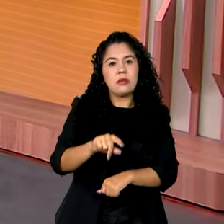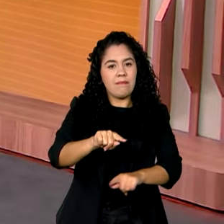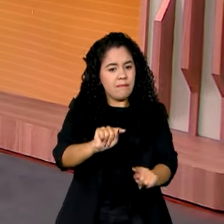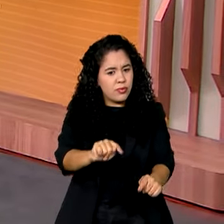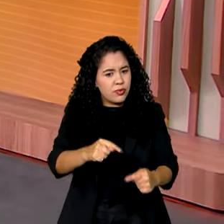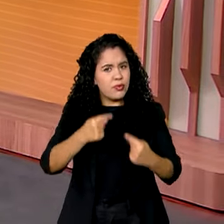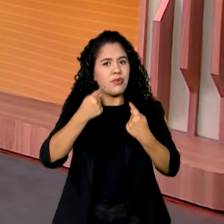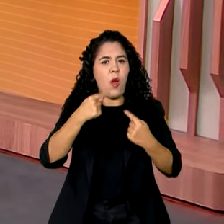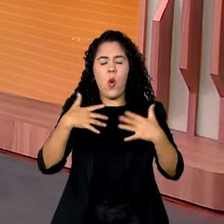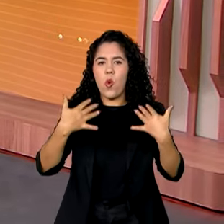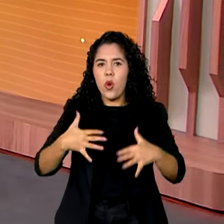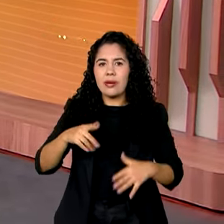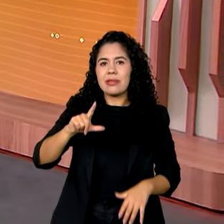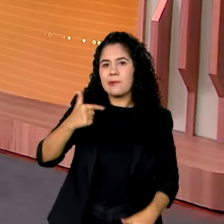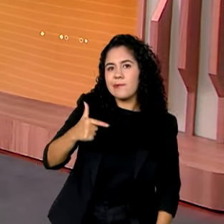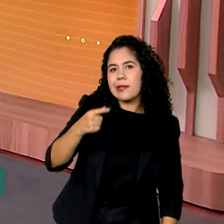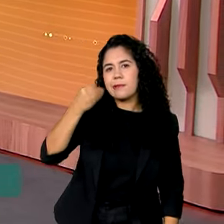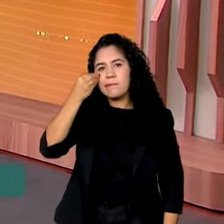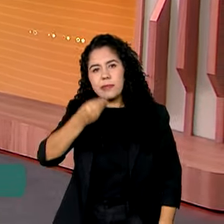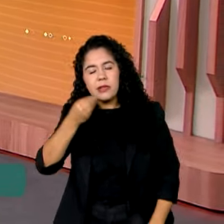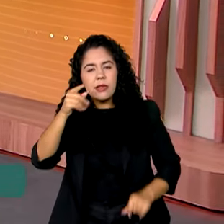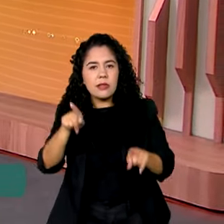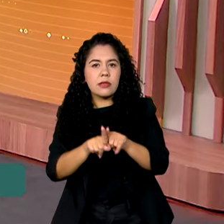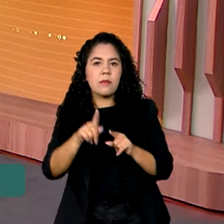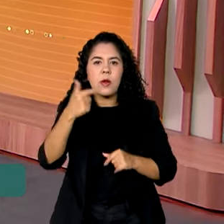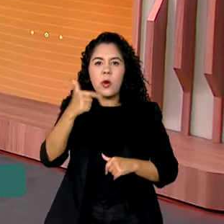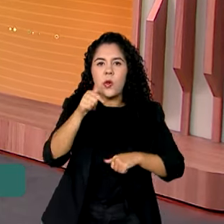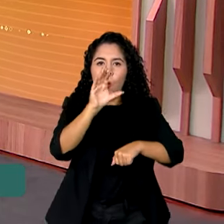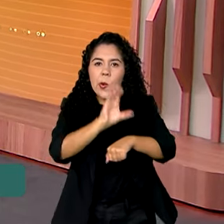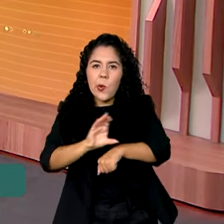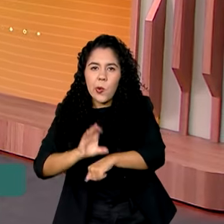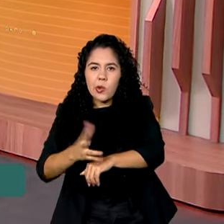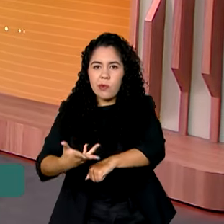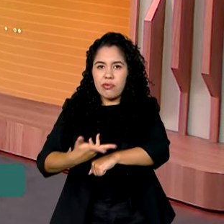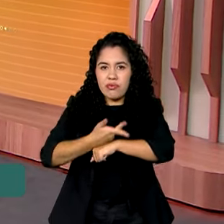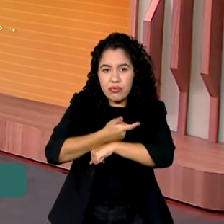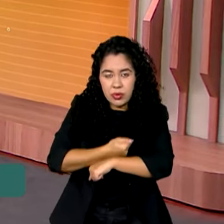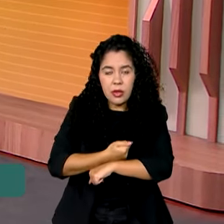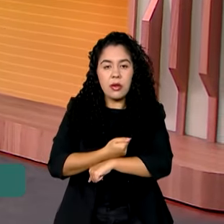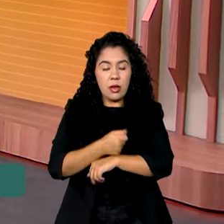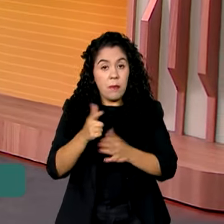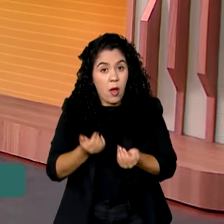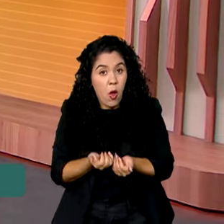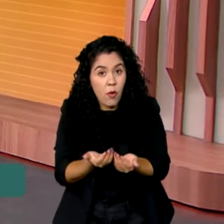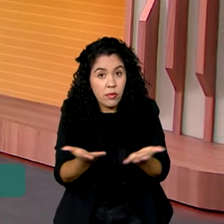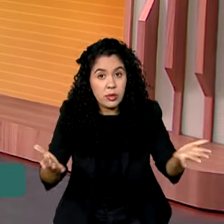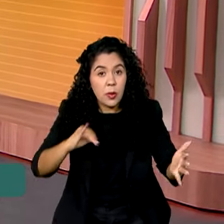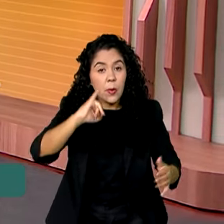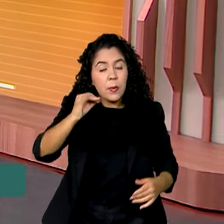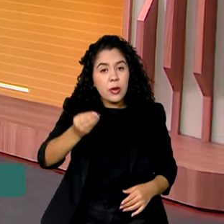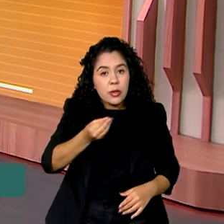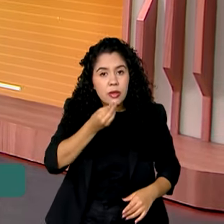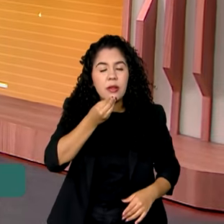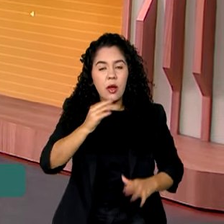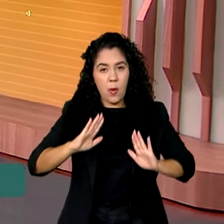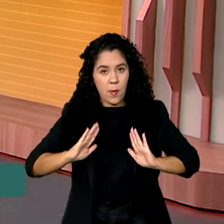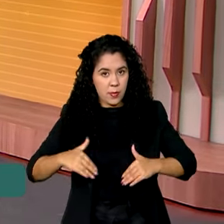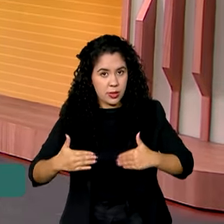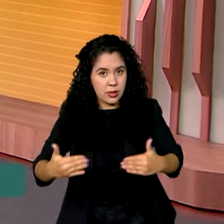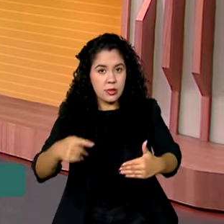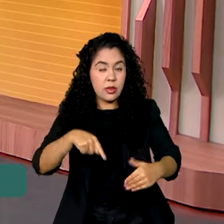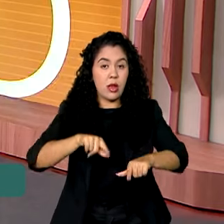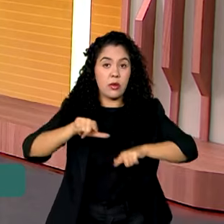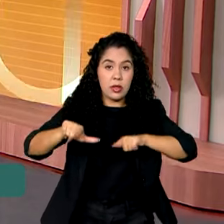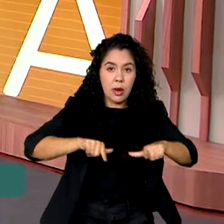experiência e qualificação. Para atender esse público e ampliar as oportunidades, o Ministério do Trabalho e